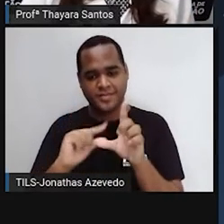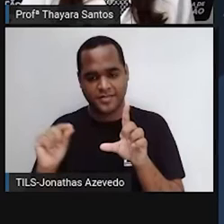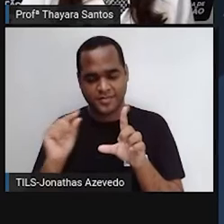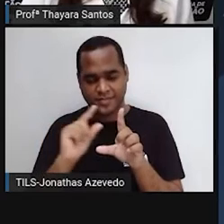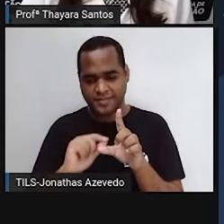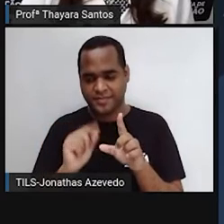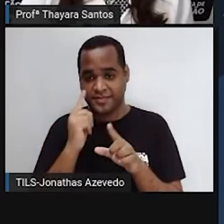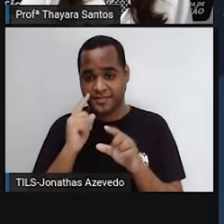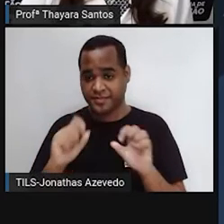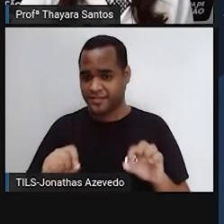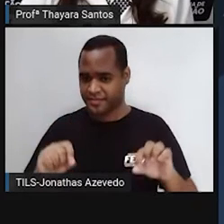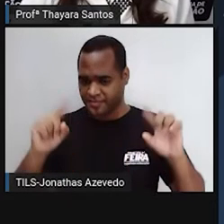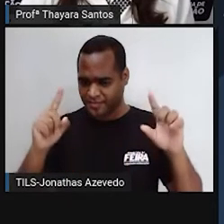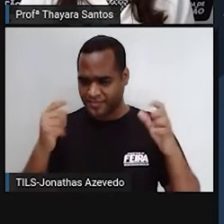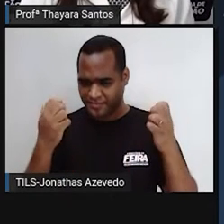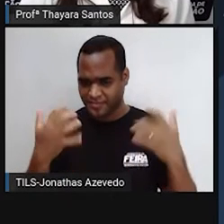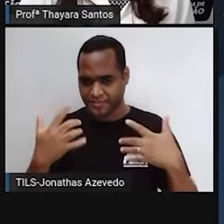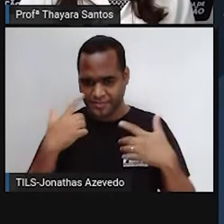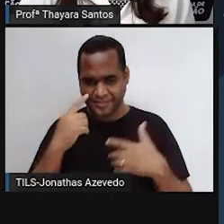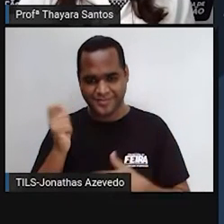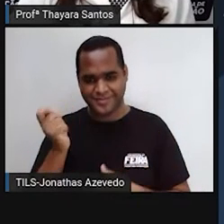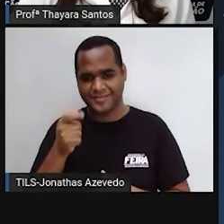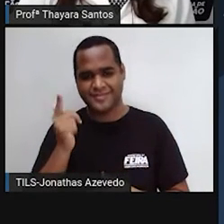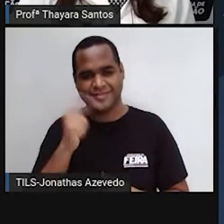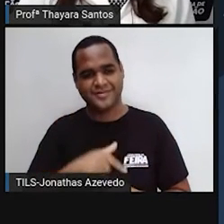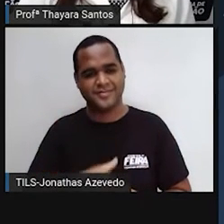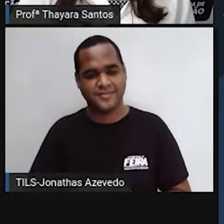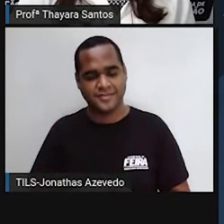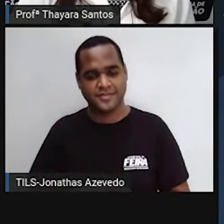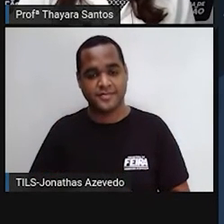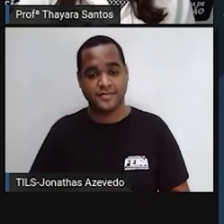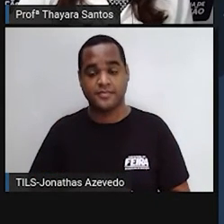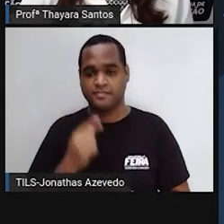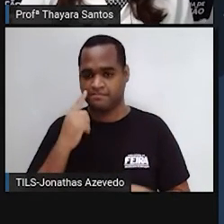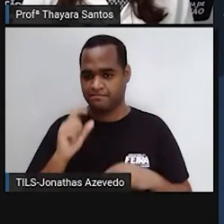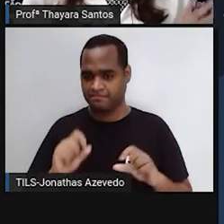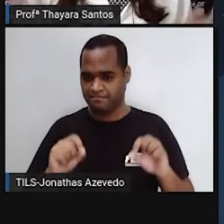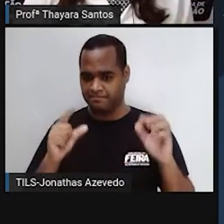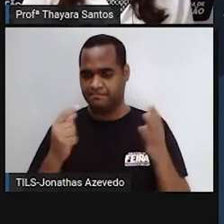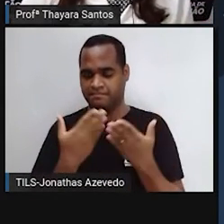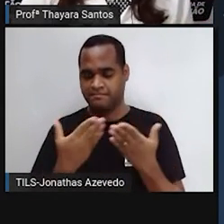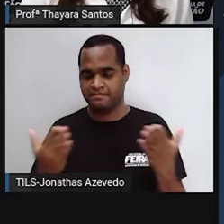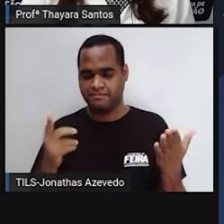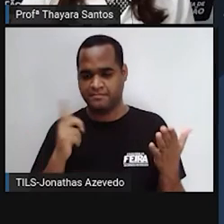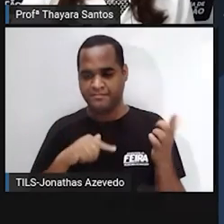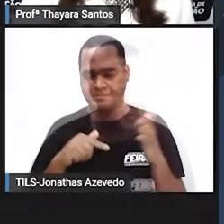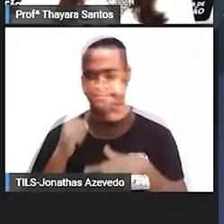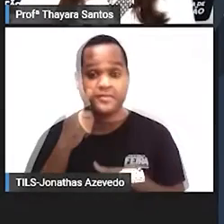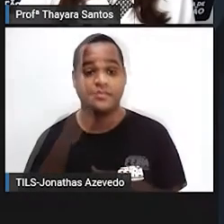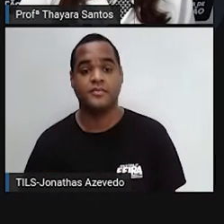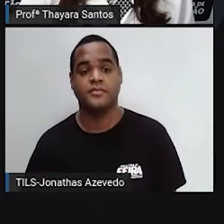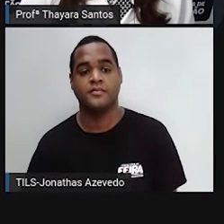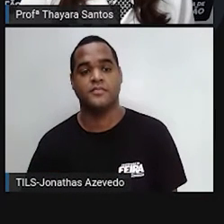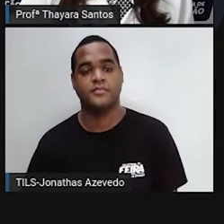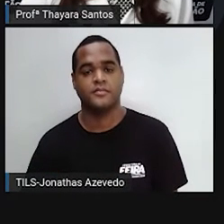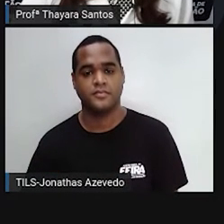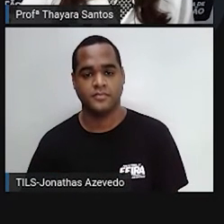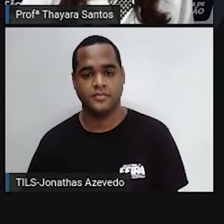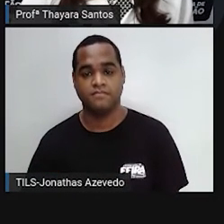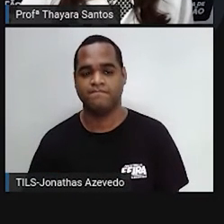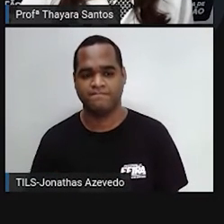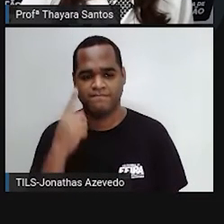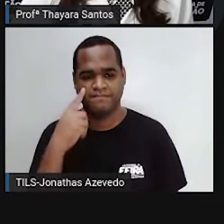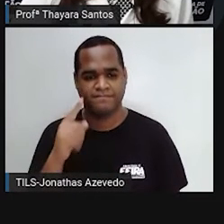direcionados para a página do joguinho que eu preparei para vocês. Vou abrir aqui para vocês verem, só para ter um spoiler. Quando vocês